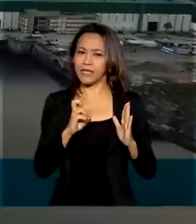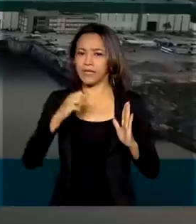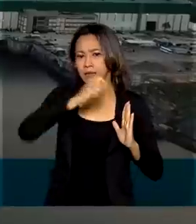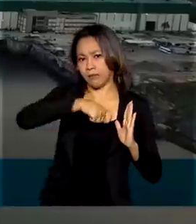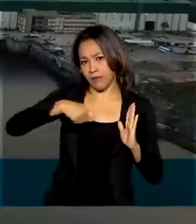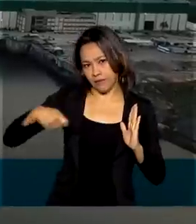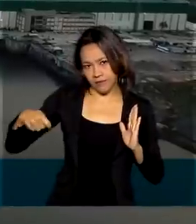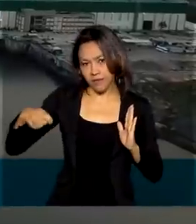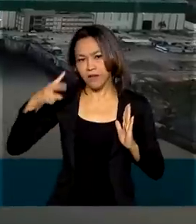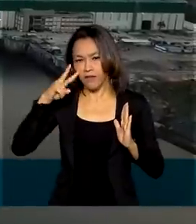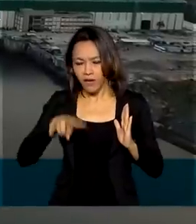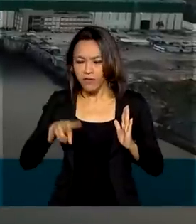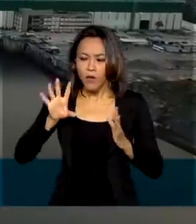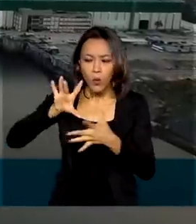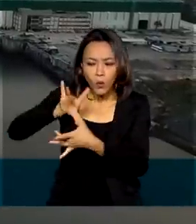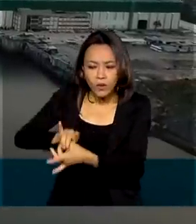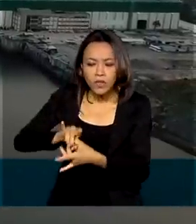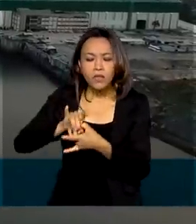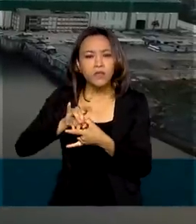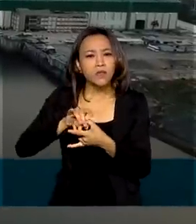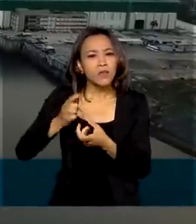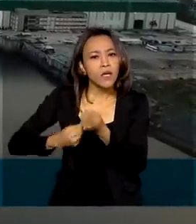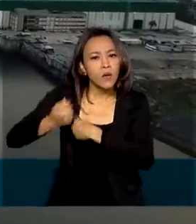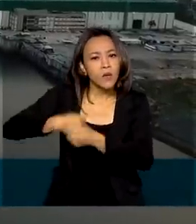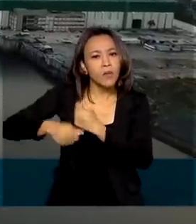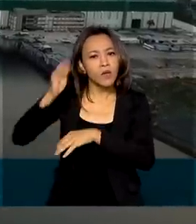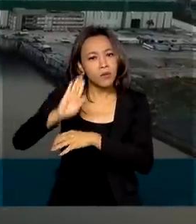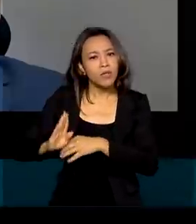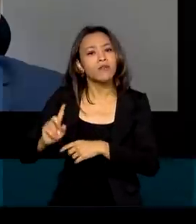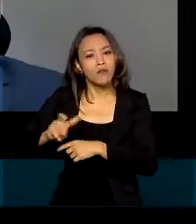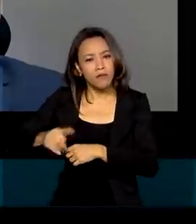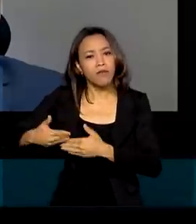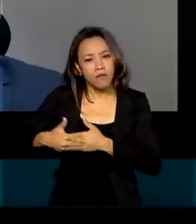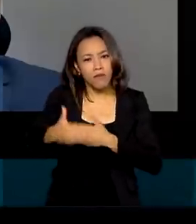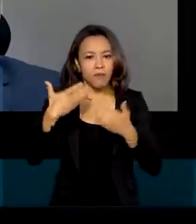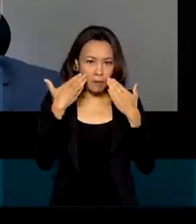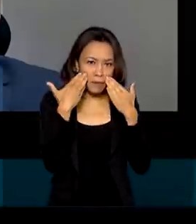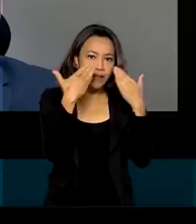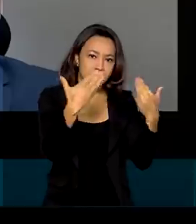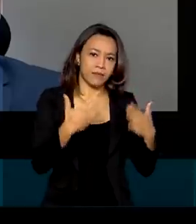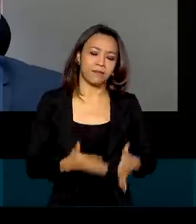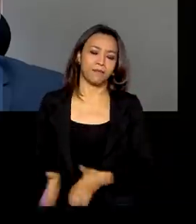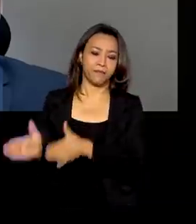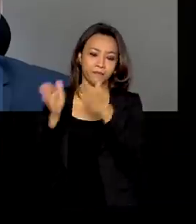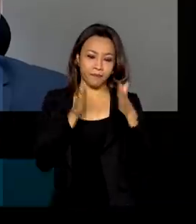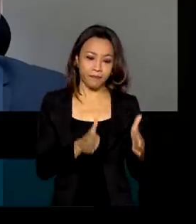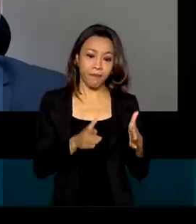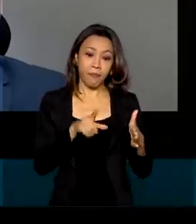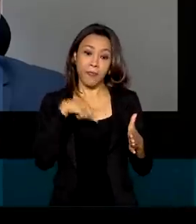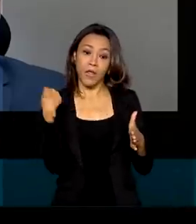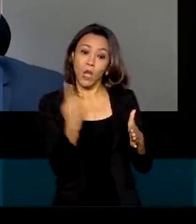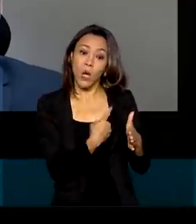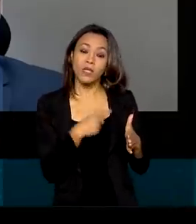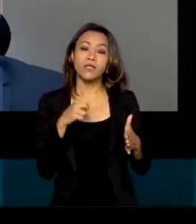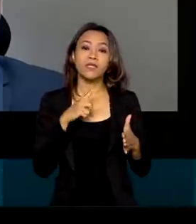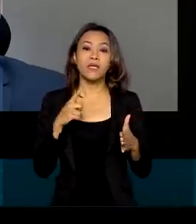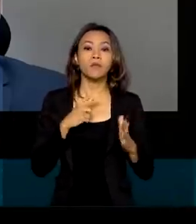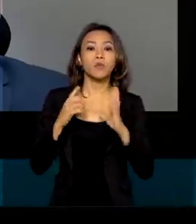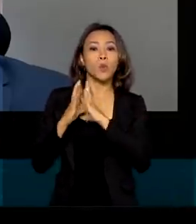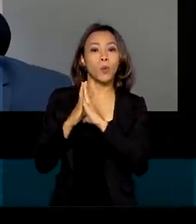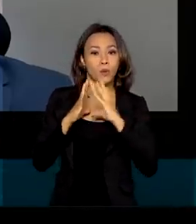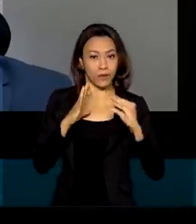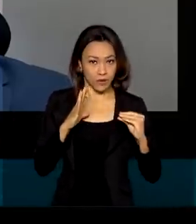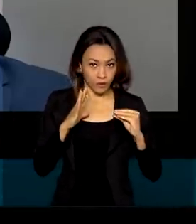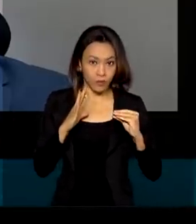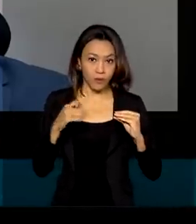em conta os possíveis cenários que a economia brasileira deve apresentar. O que a gente vai tentar fazer é, a partir de um modelo, que é sempre uma simplificação